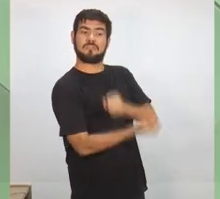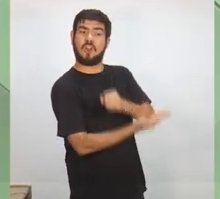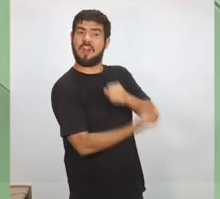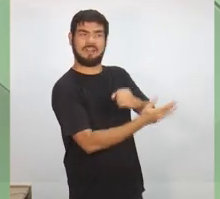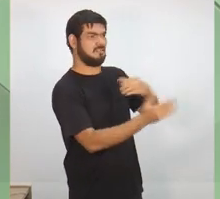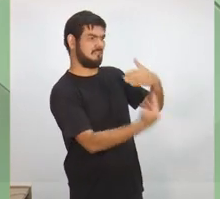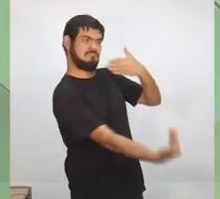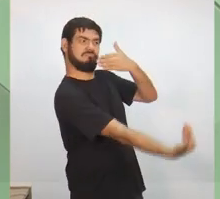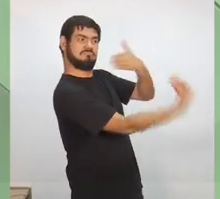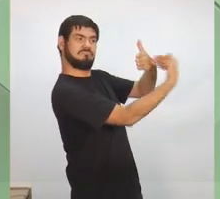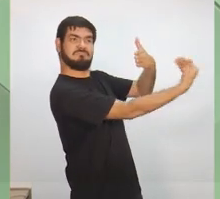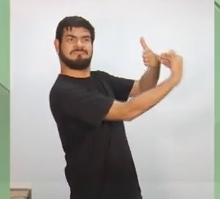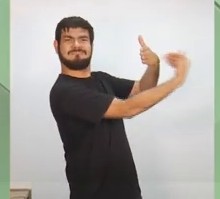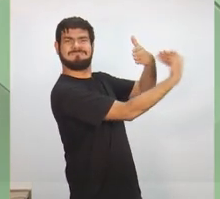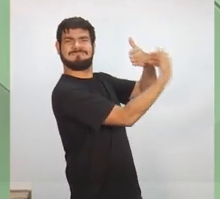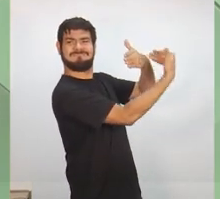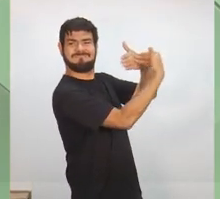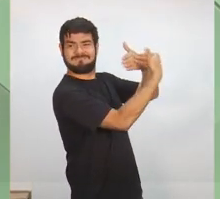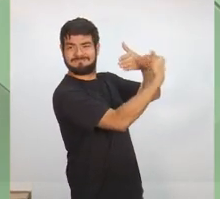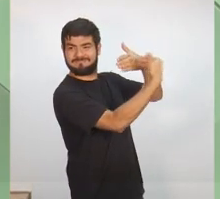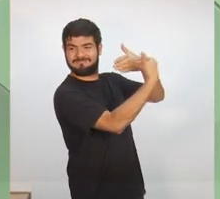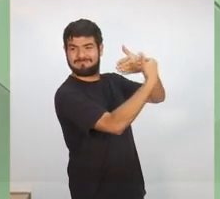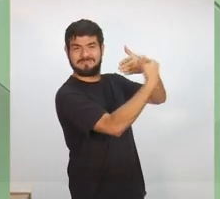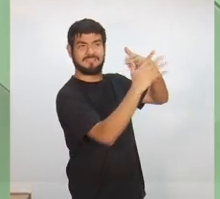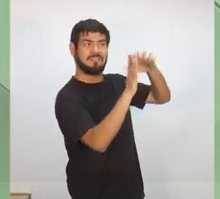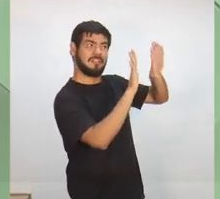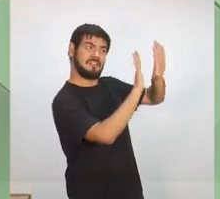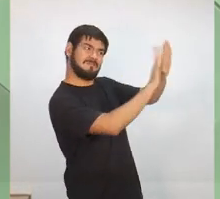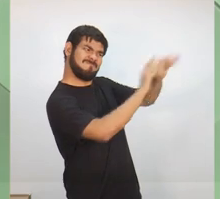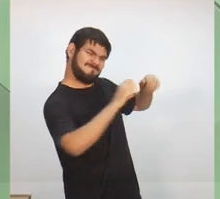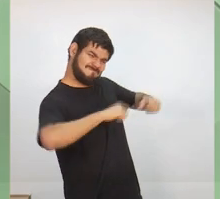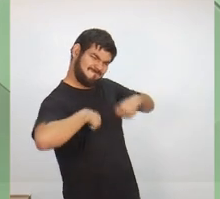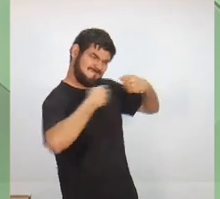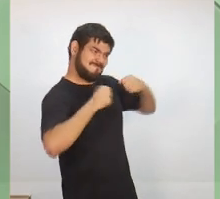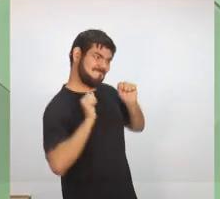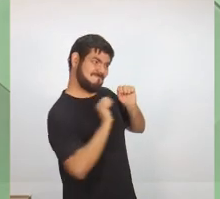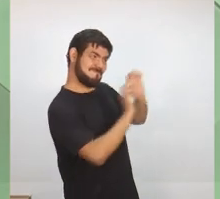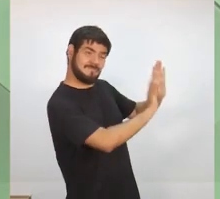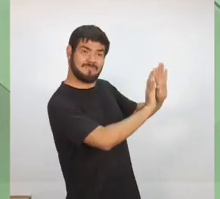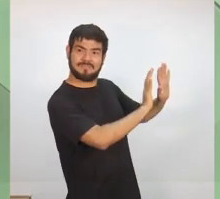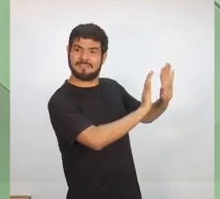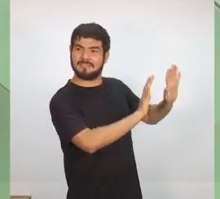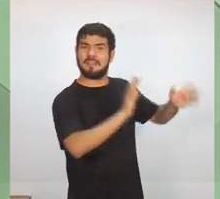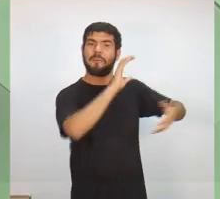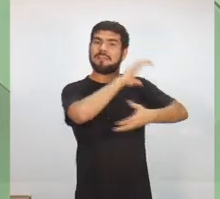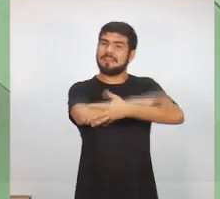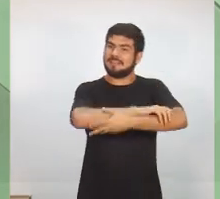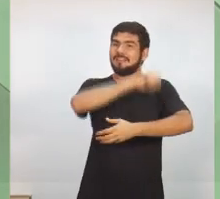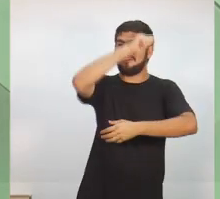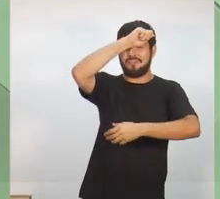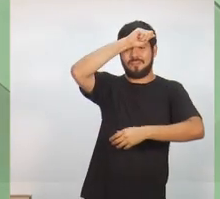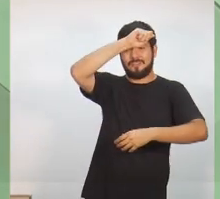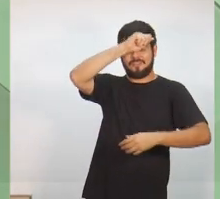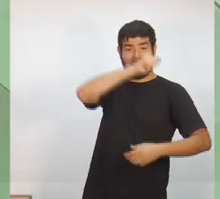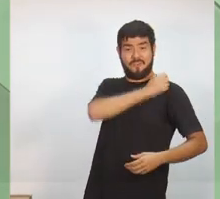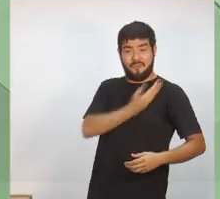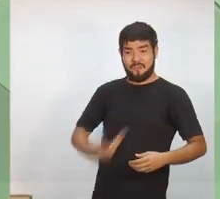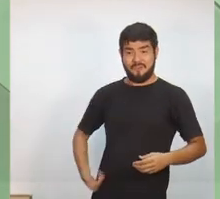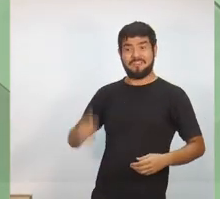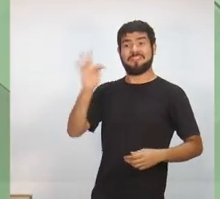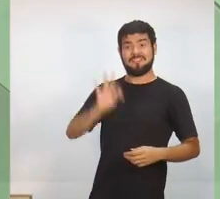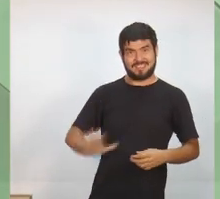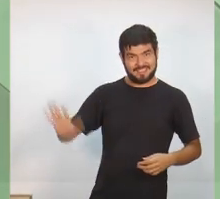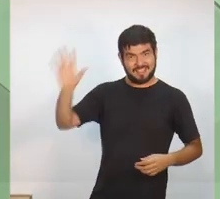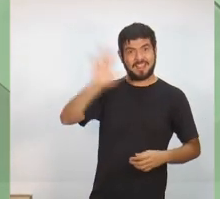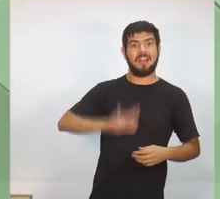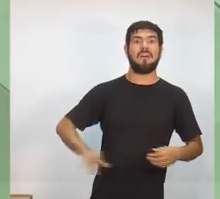drogas, essa droga entra pela fronteira. É preciso reforçar a fronteira, fazer parceria com o governo federal, para que Exército,